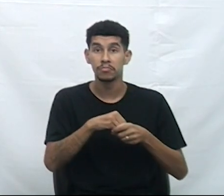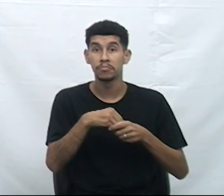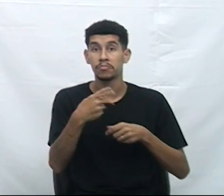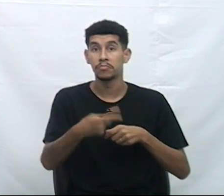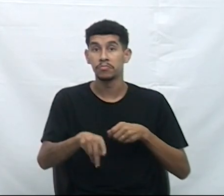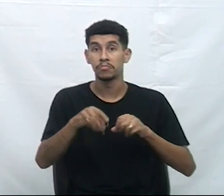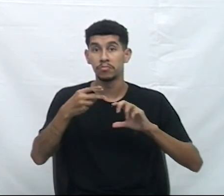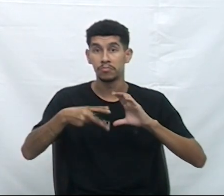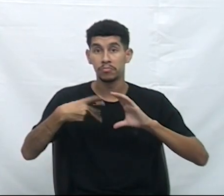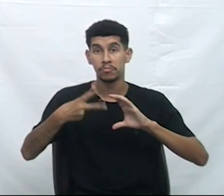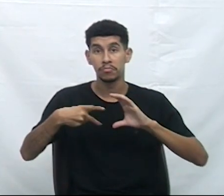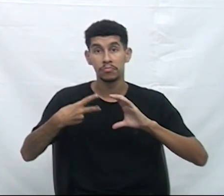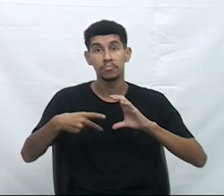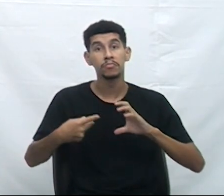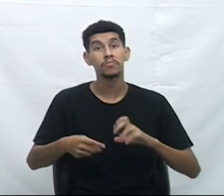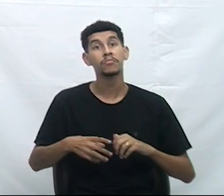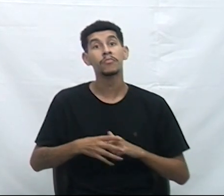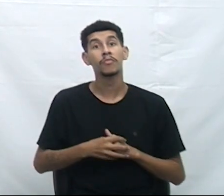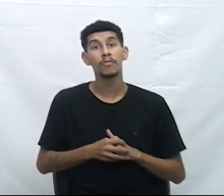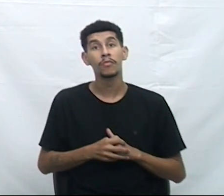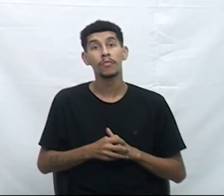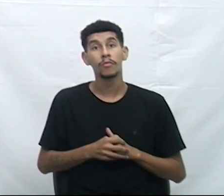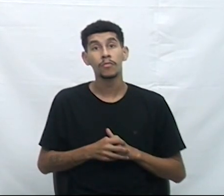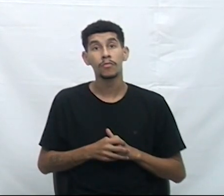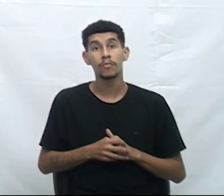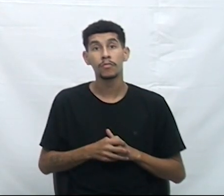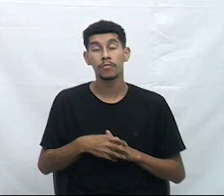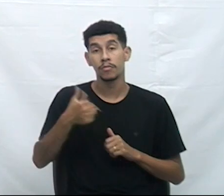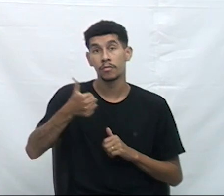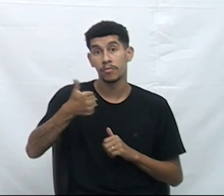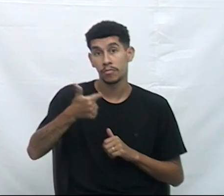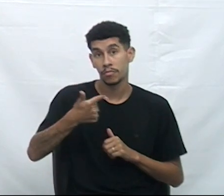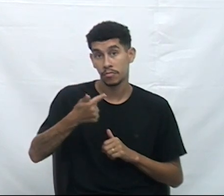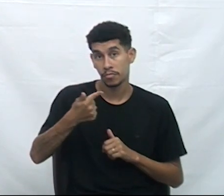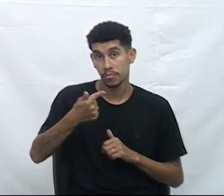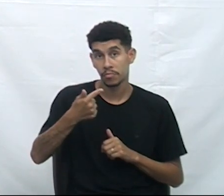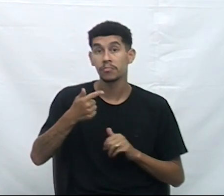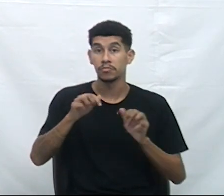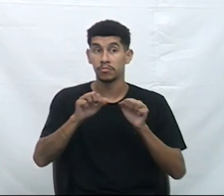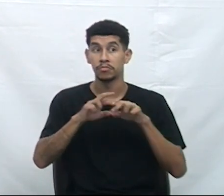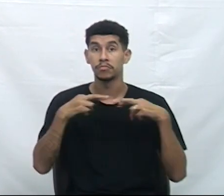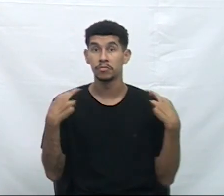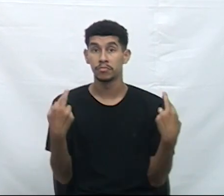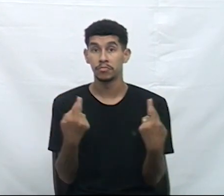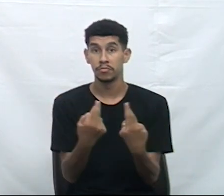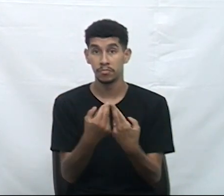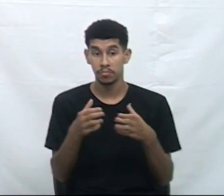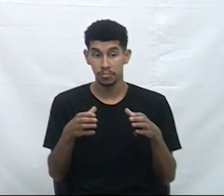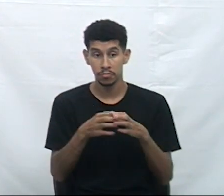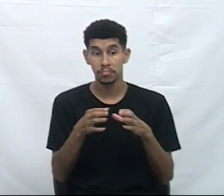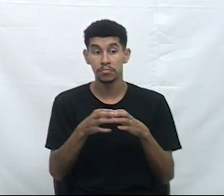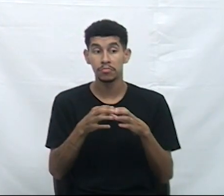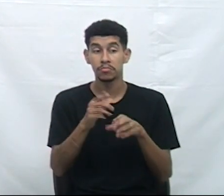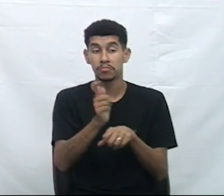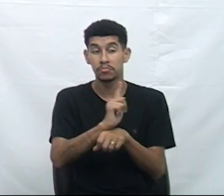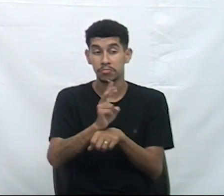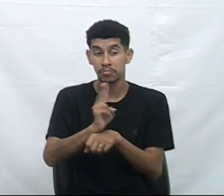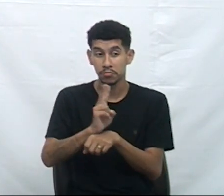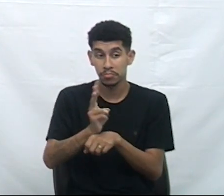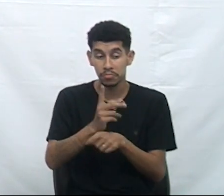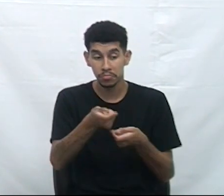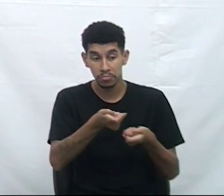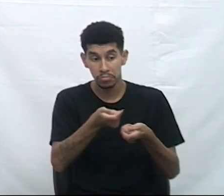da Câmara Municipal de Criciúma, na 17ª reunião ordinária da Comissão de Fiscalização, Controlo e